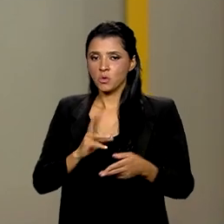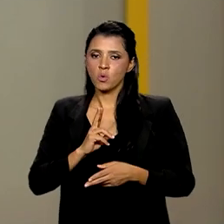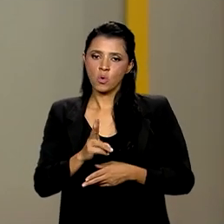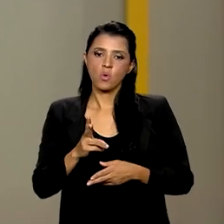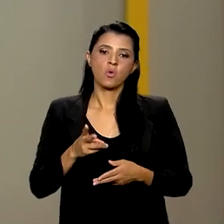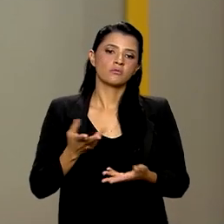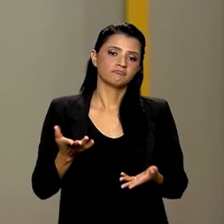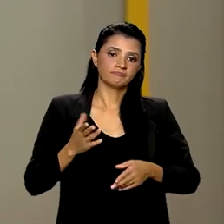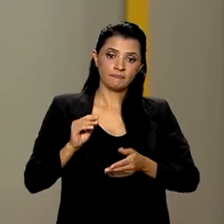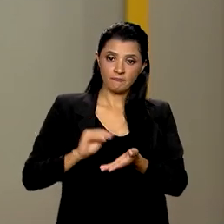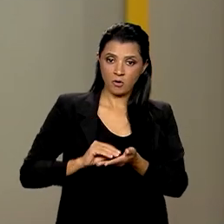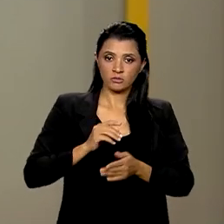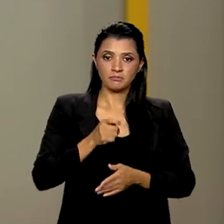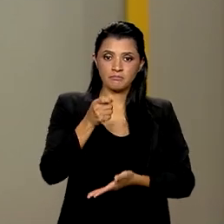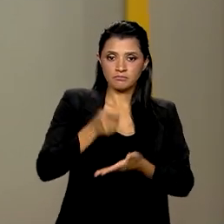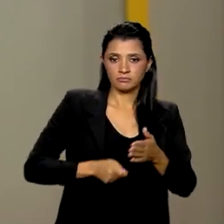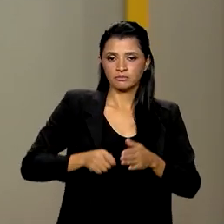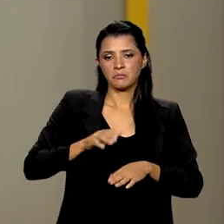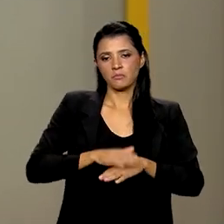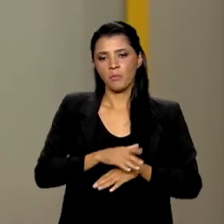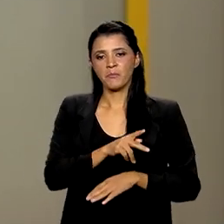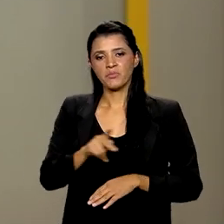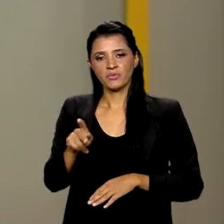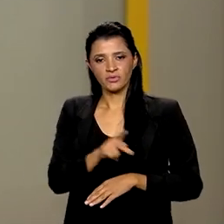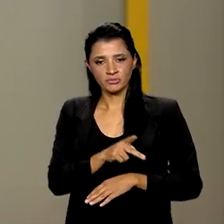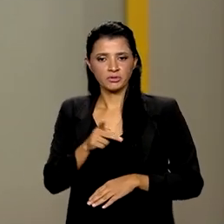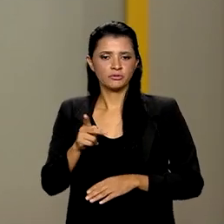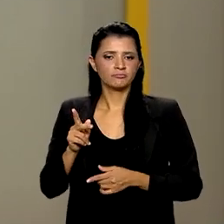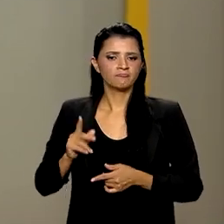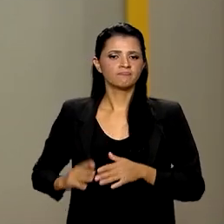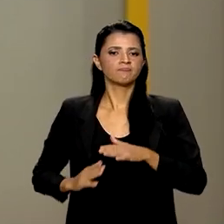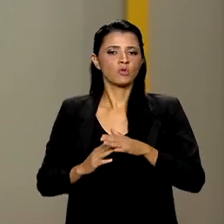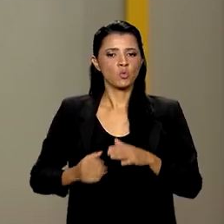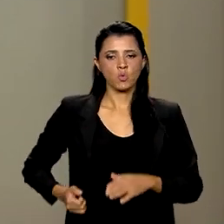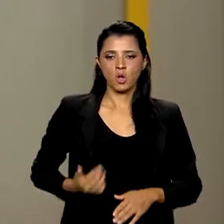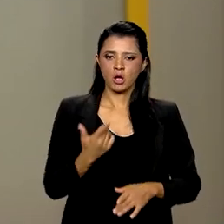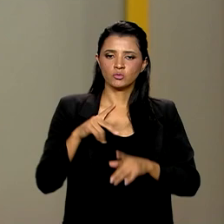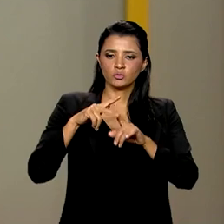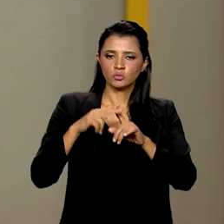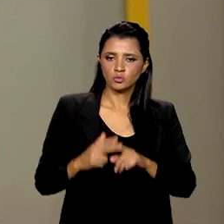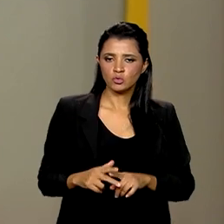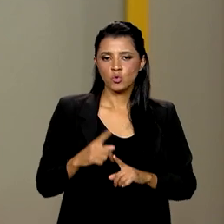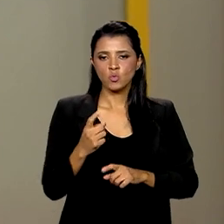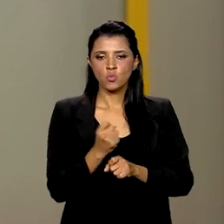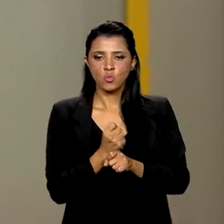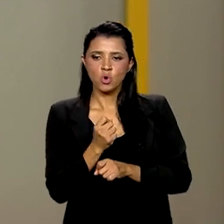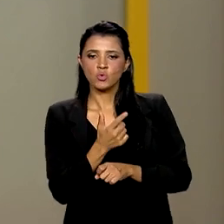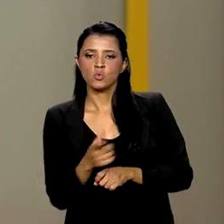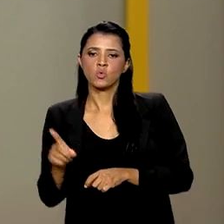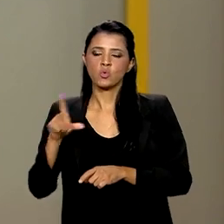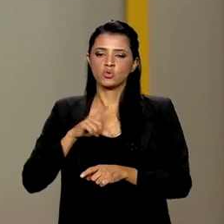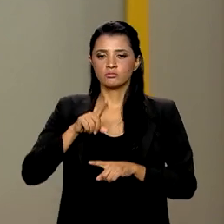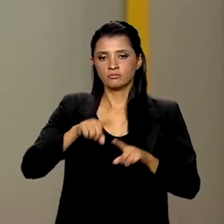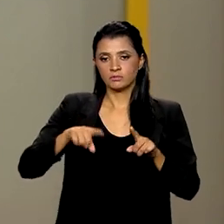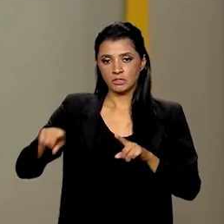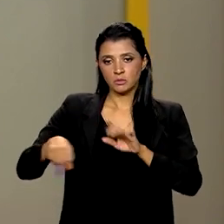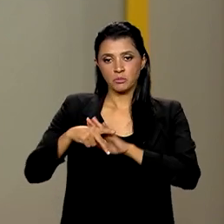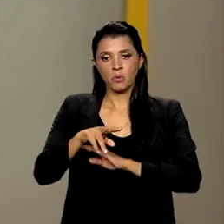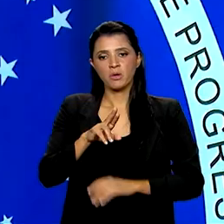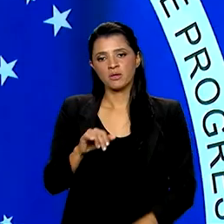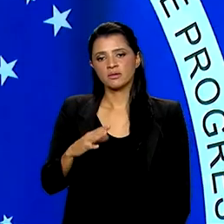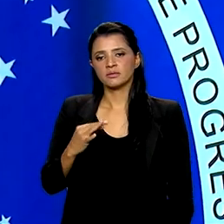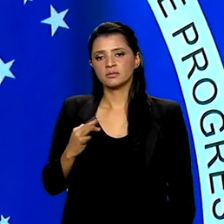sanção presidencial, estabelece que os gastos do governo vão ser corrigidos de um ano para o outro pela variação da receita.